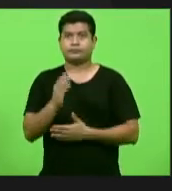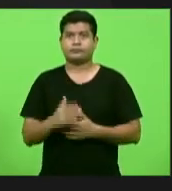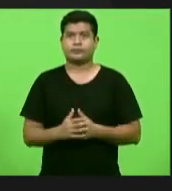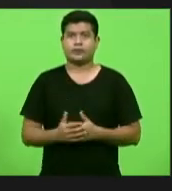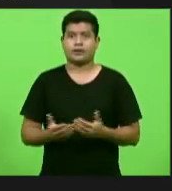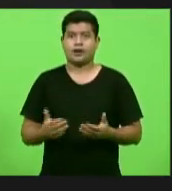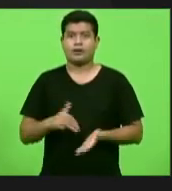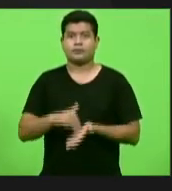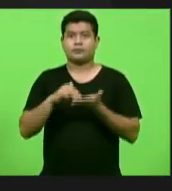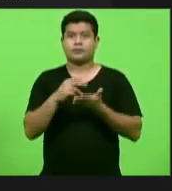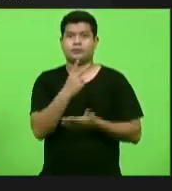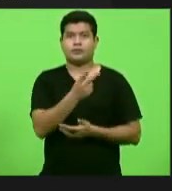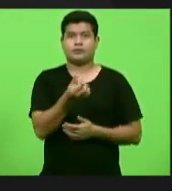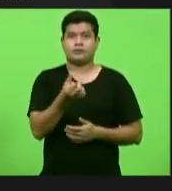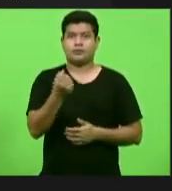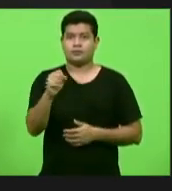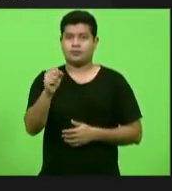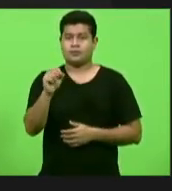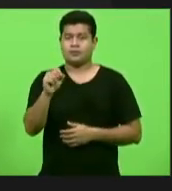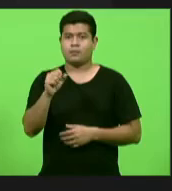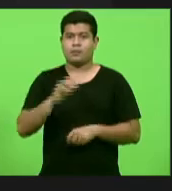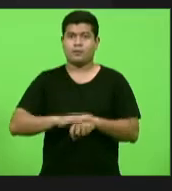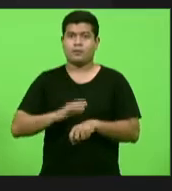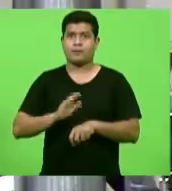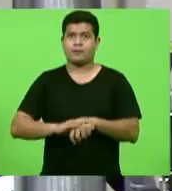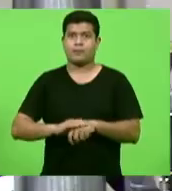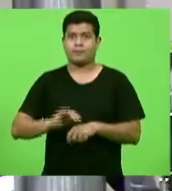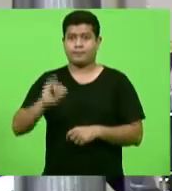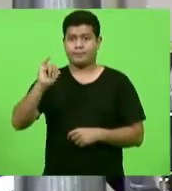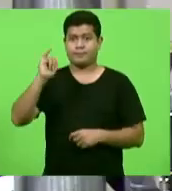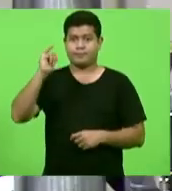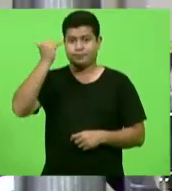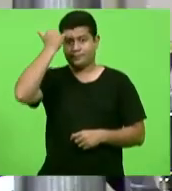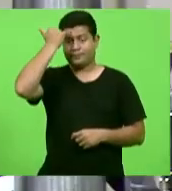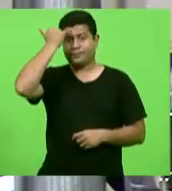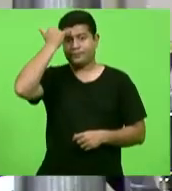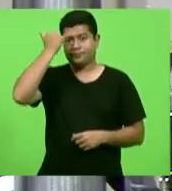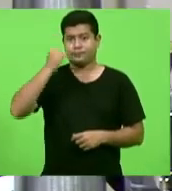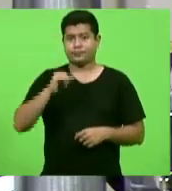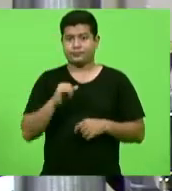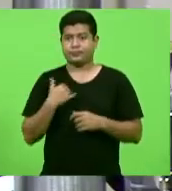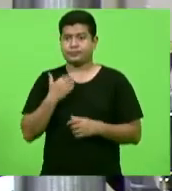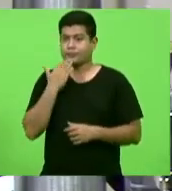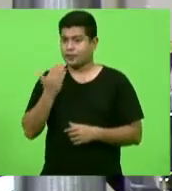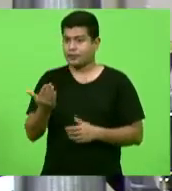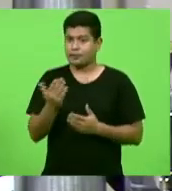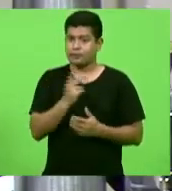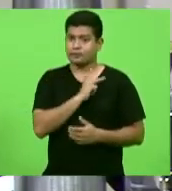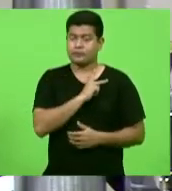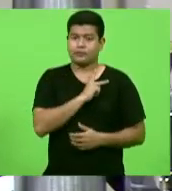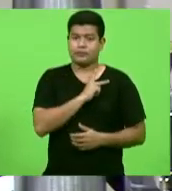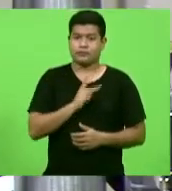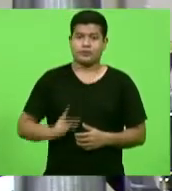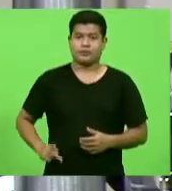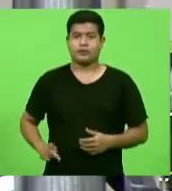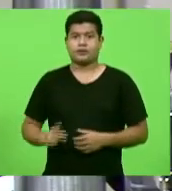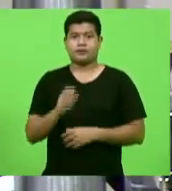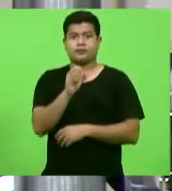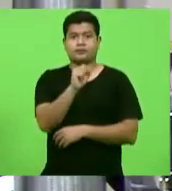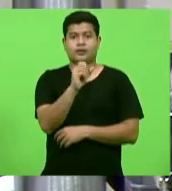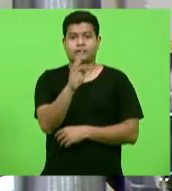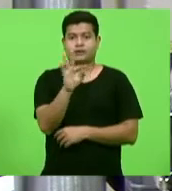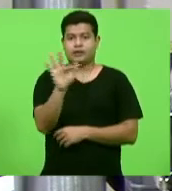268, deputado Jair Mioto, manifestando apelo ao presidente do Supremo Tribunal